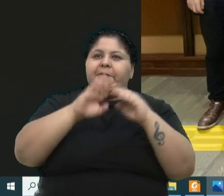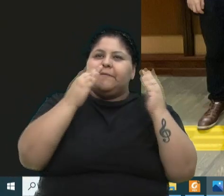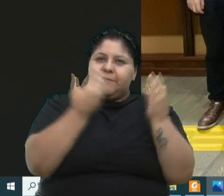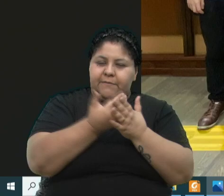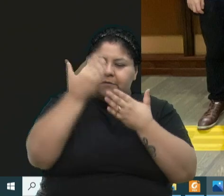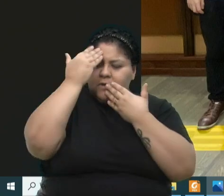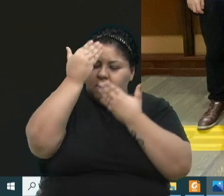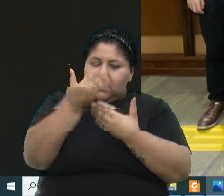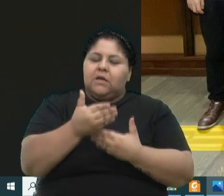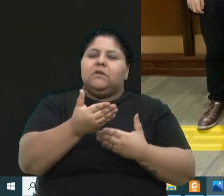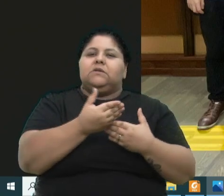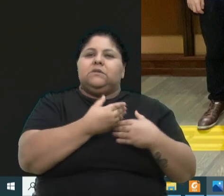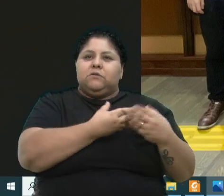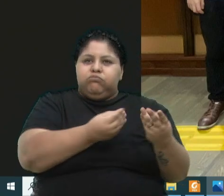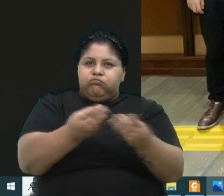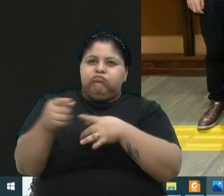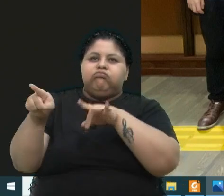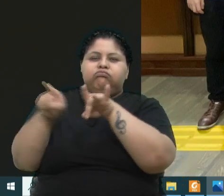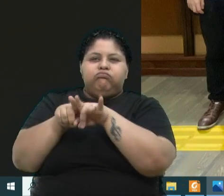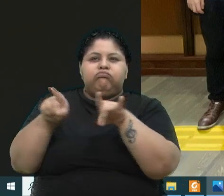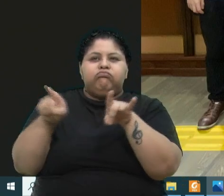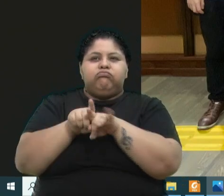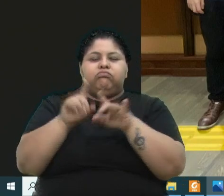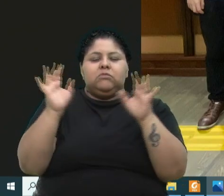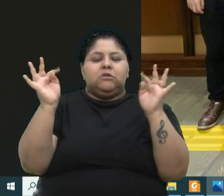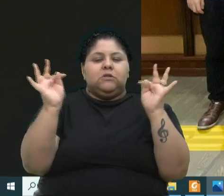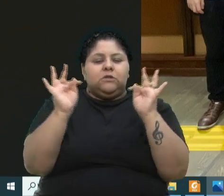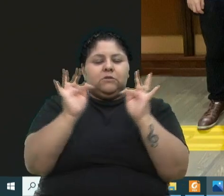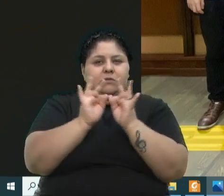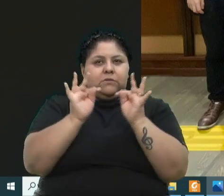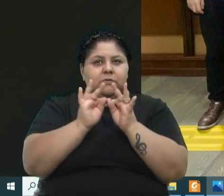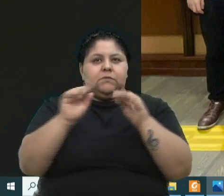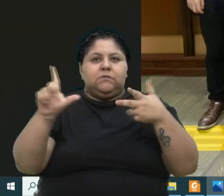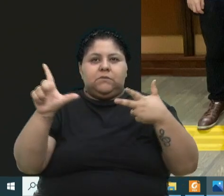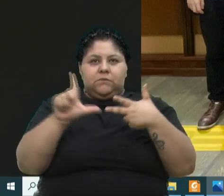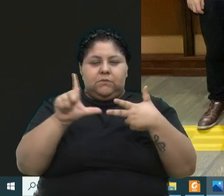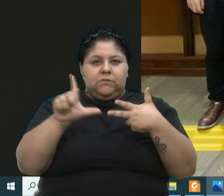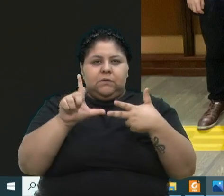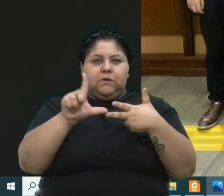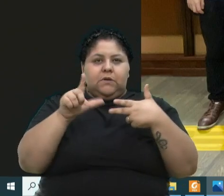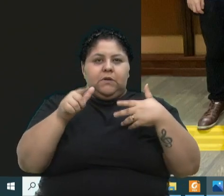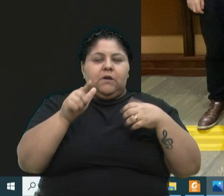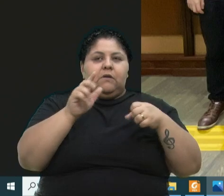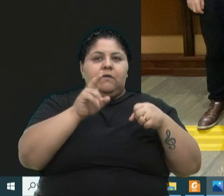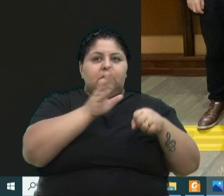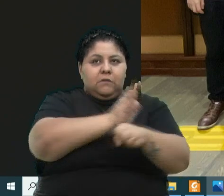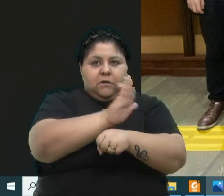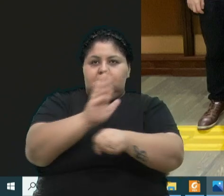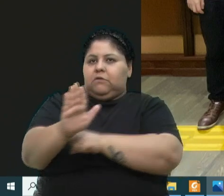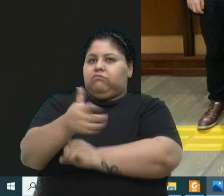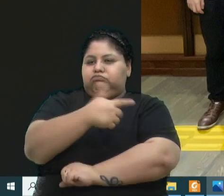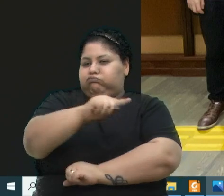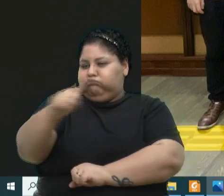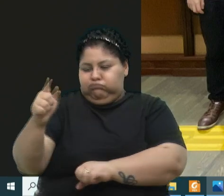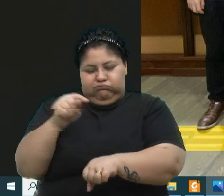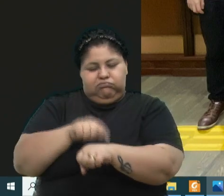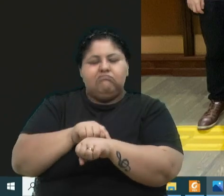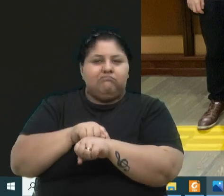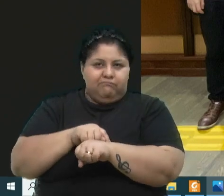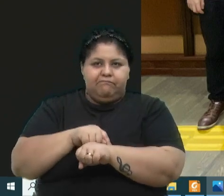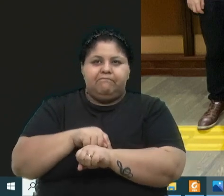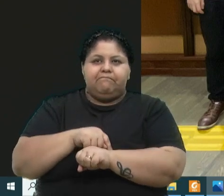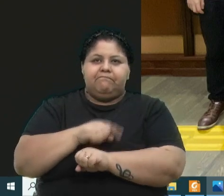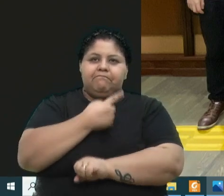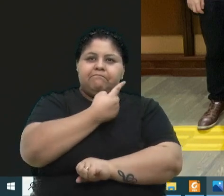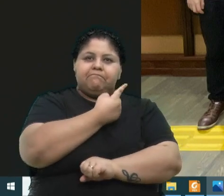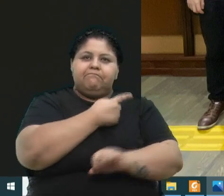agradecer muito também ao pessoal da técnica legislativa, que esse ano contribuiu também conosco, em outros momentos. E aí,